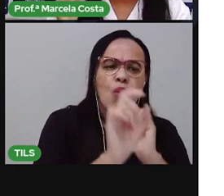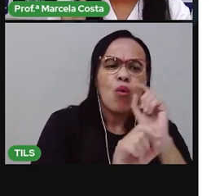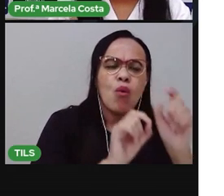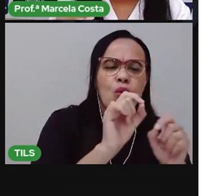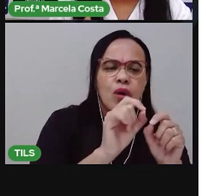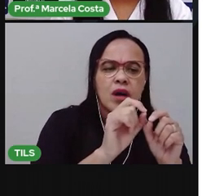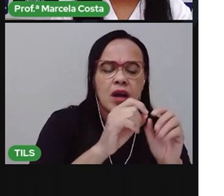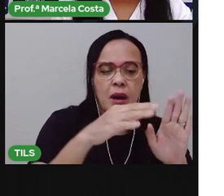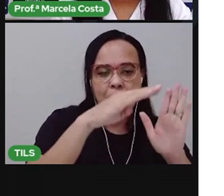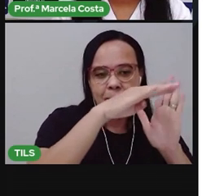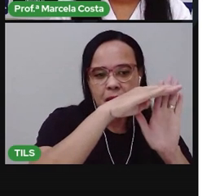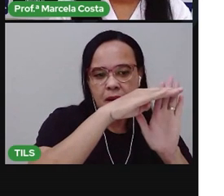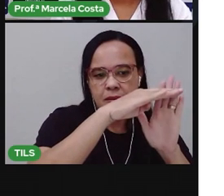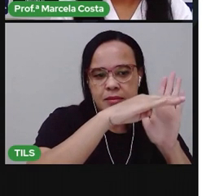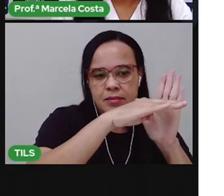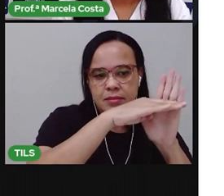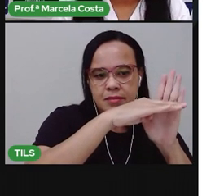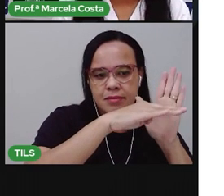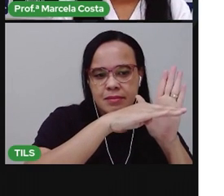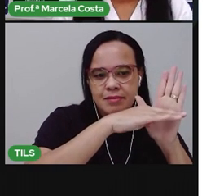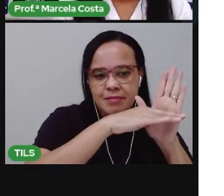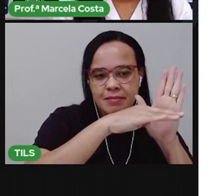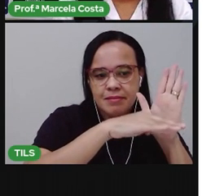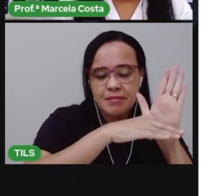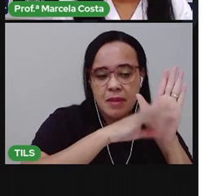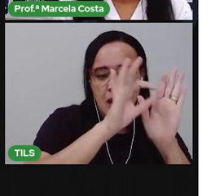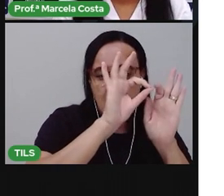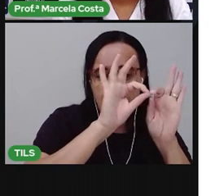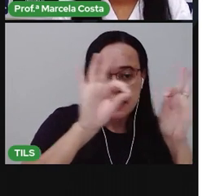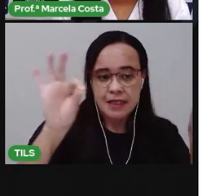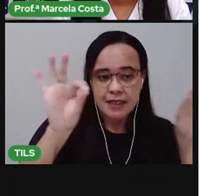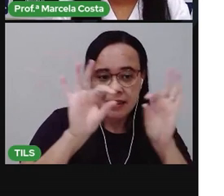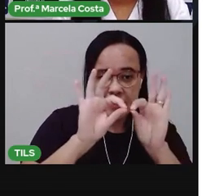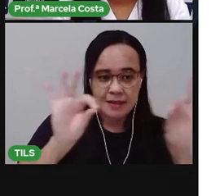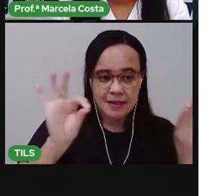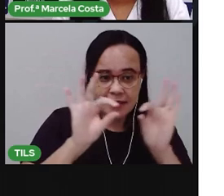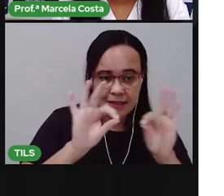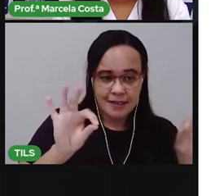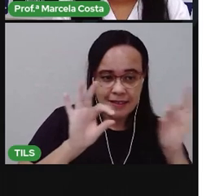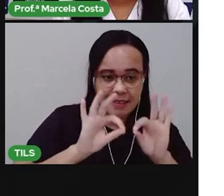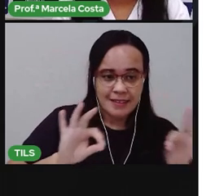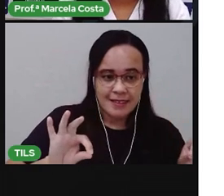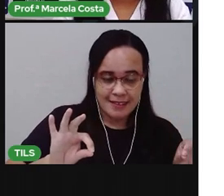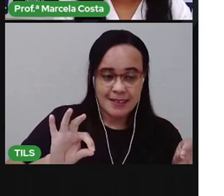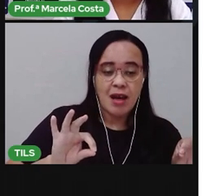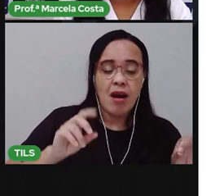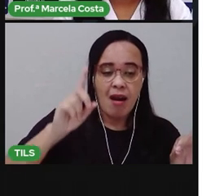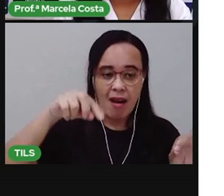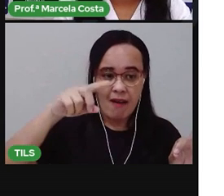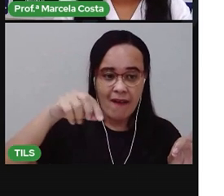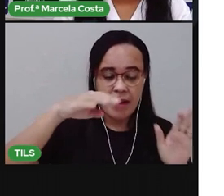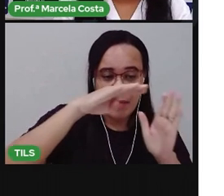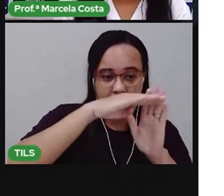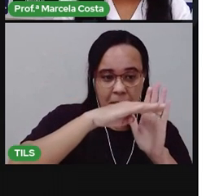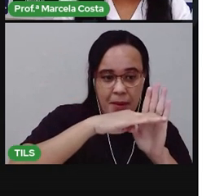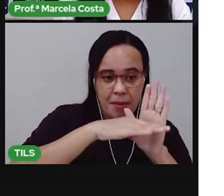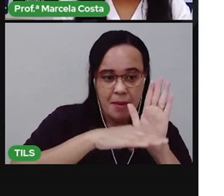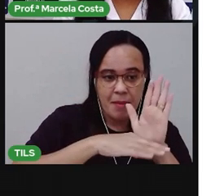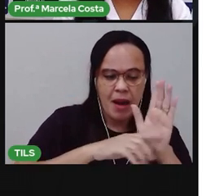embaixo do outro, em linhas diferentes. Daqui a pouco, gente vai ver uma estrutura de uma lista.